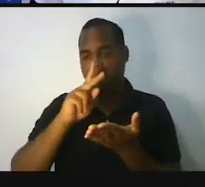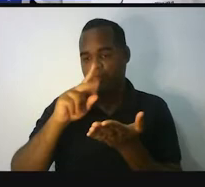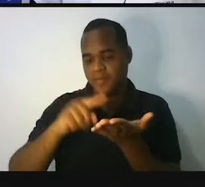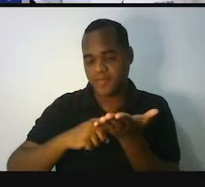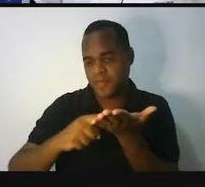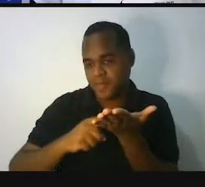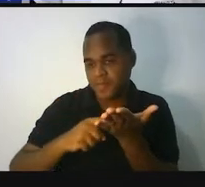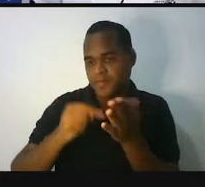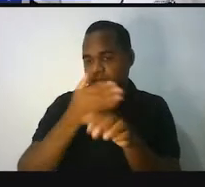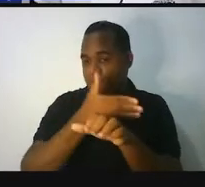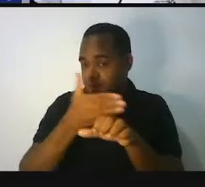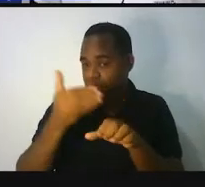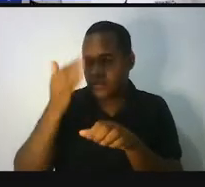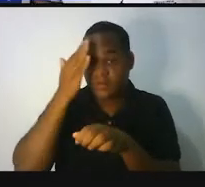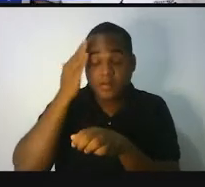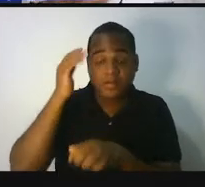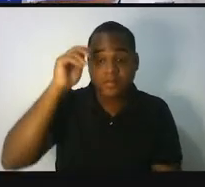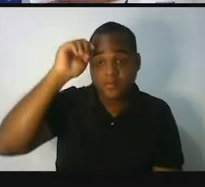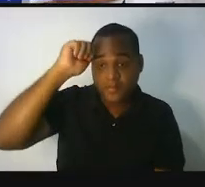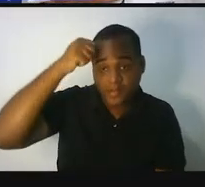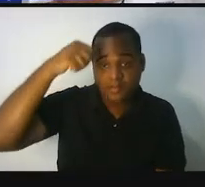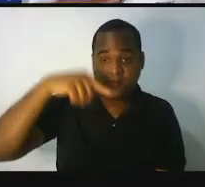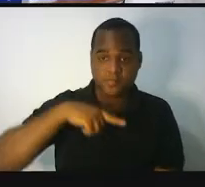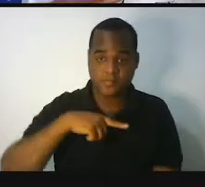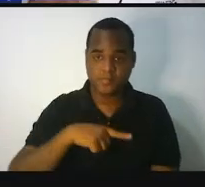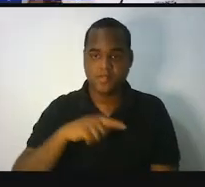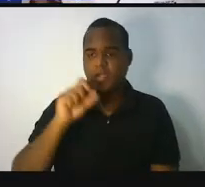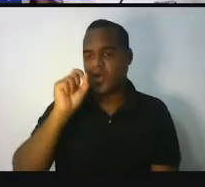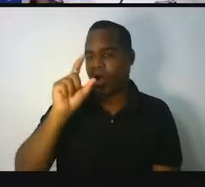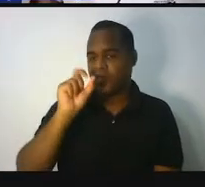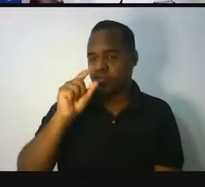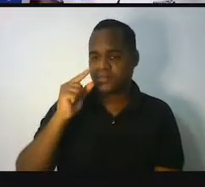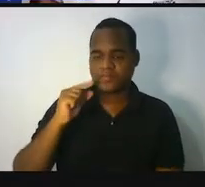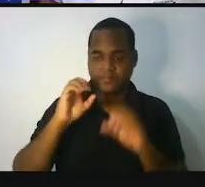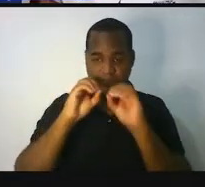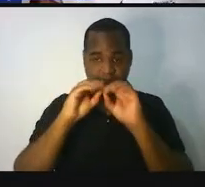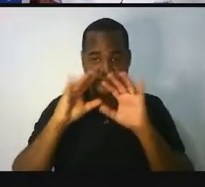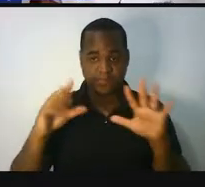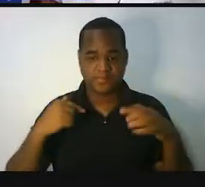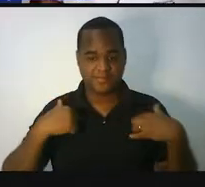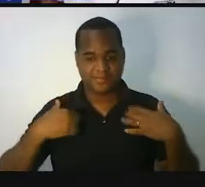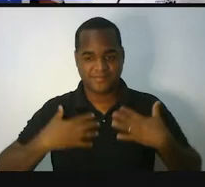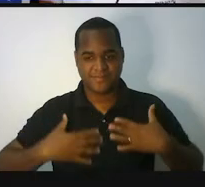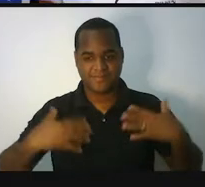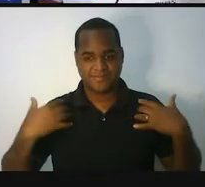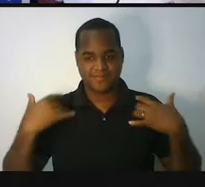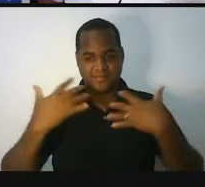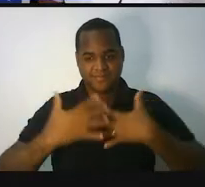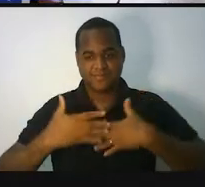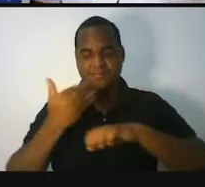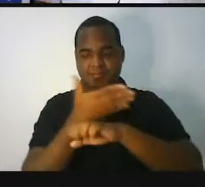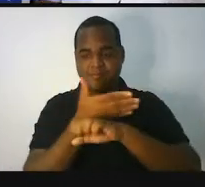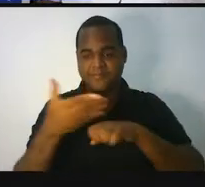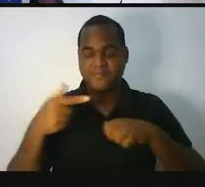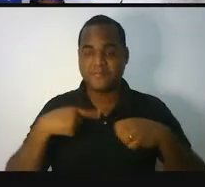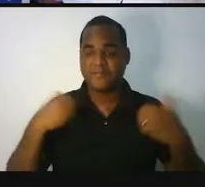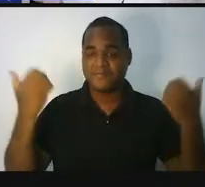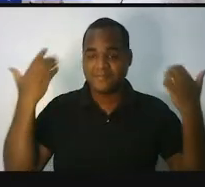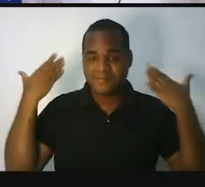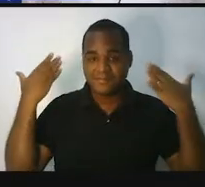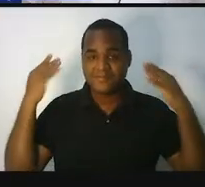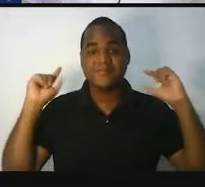cabelo preto, estou vestindo uma camisa azul claro, um jaleco branco e atrás de mim